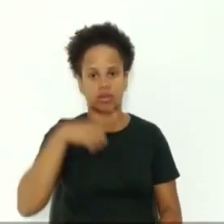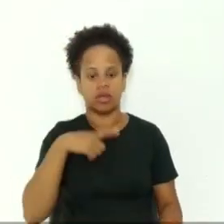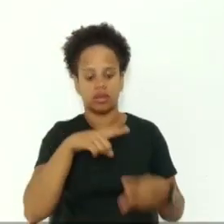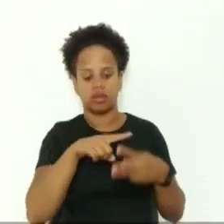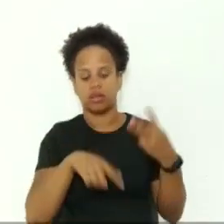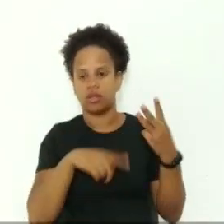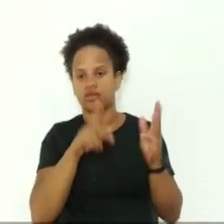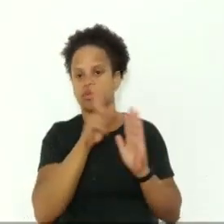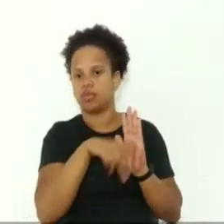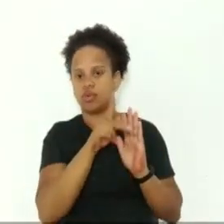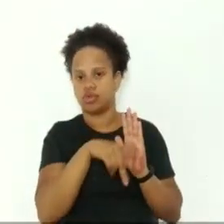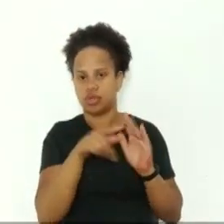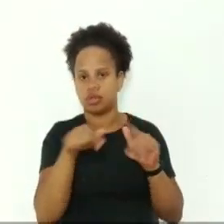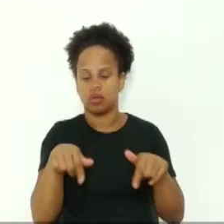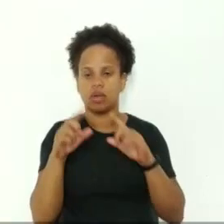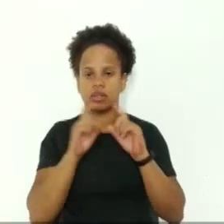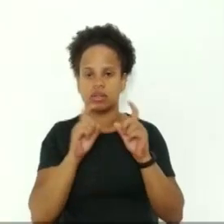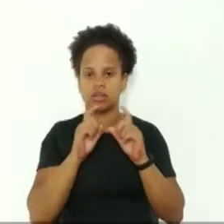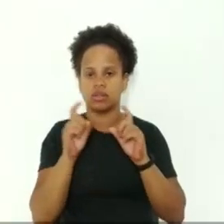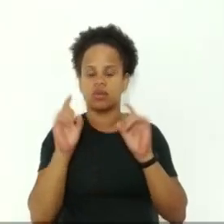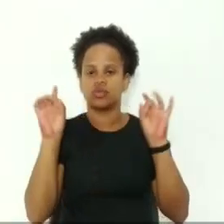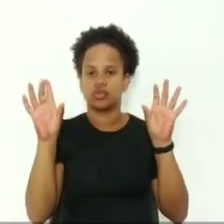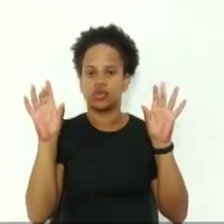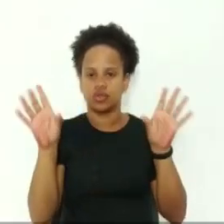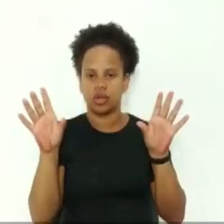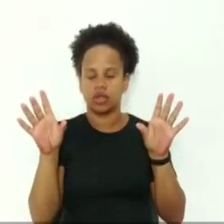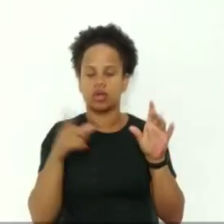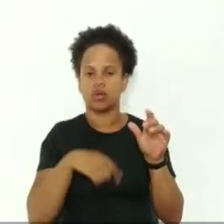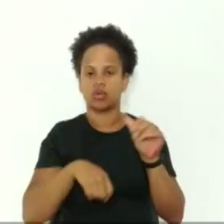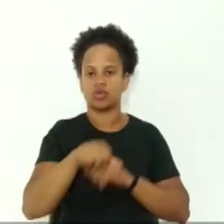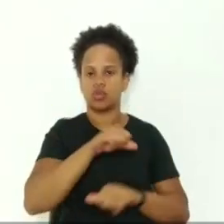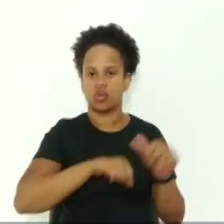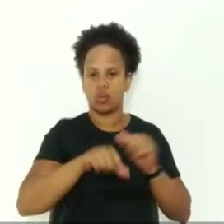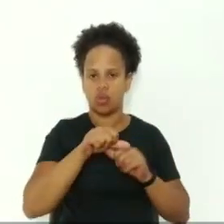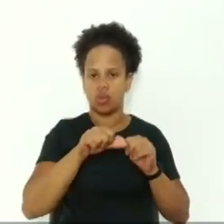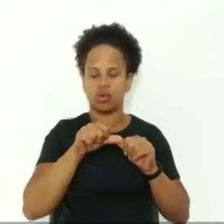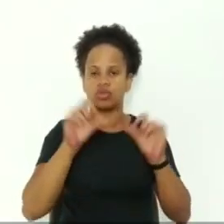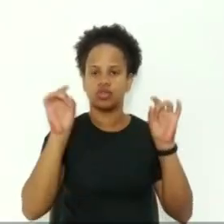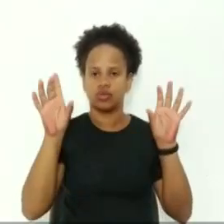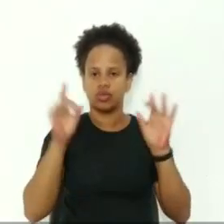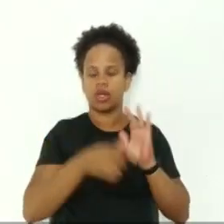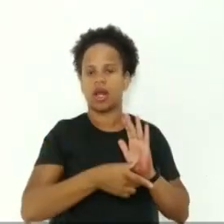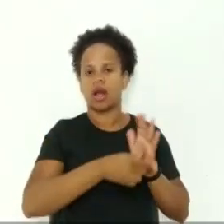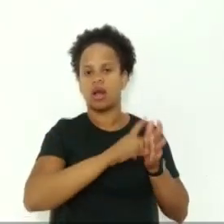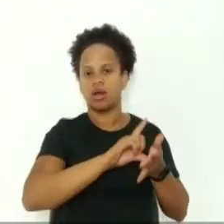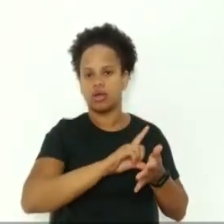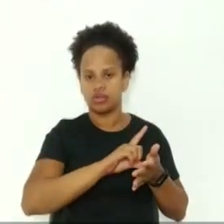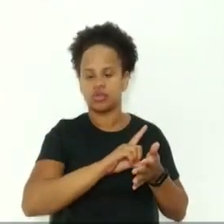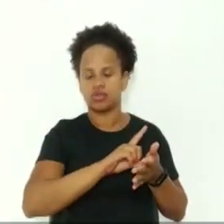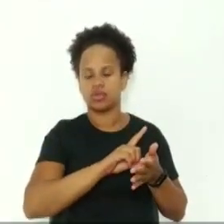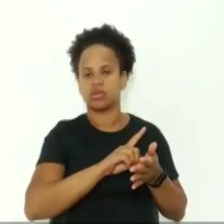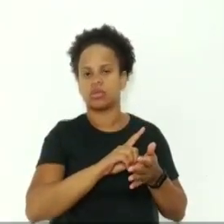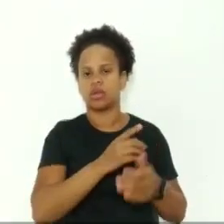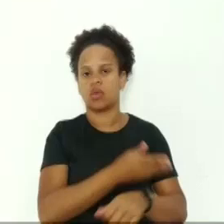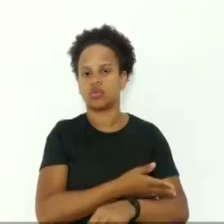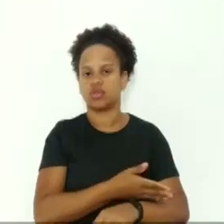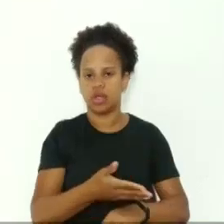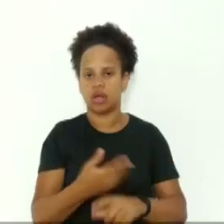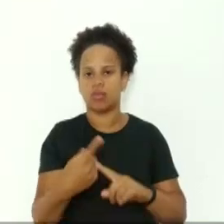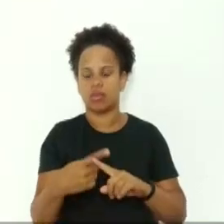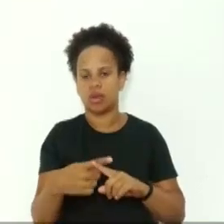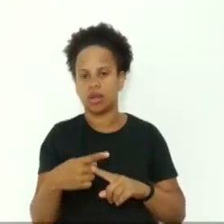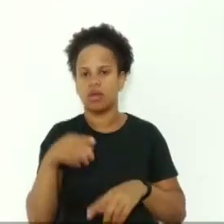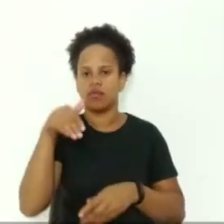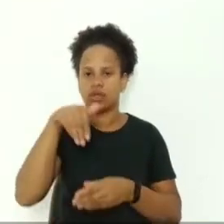da sessão extraordinária. Lembrando que a gente inverteu a sessão extraordinária para antes da ordinária por conta da votação da mesa